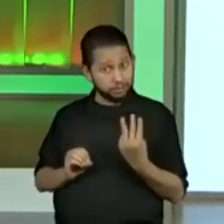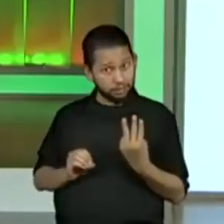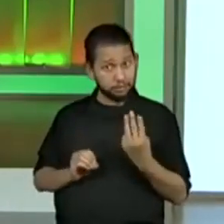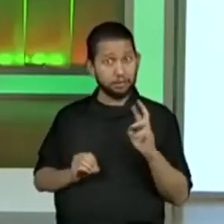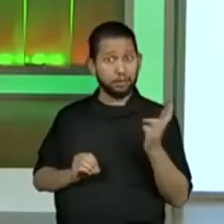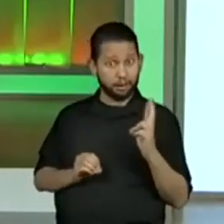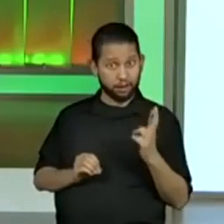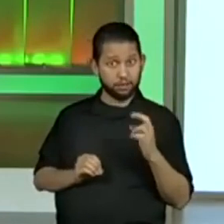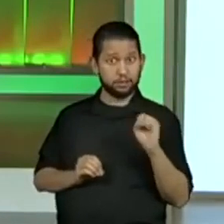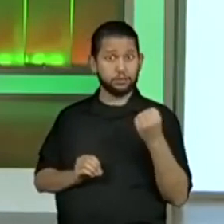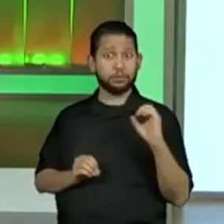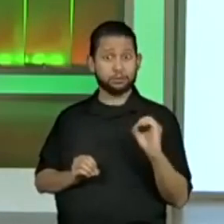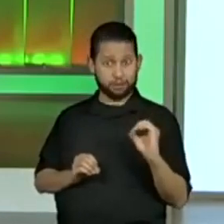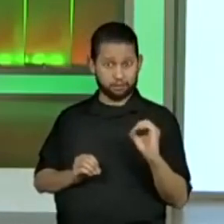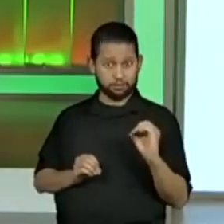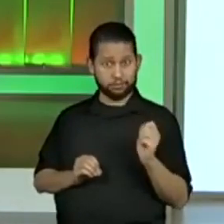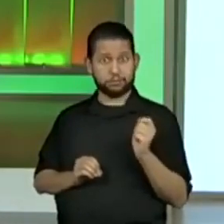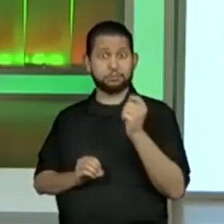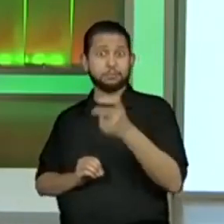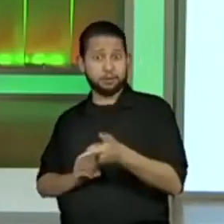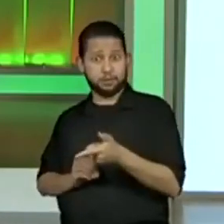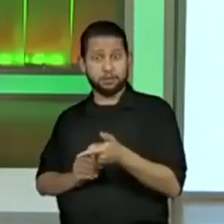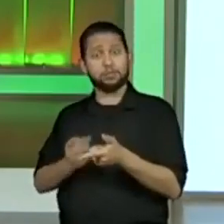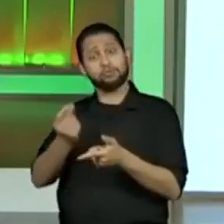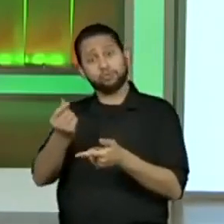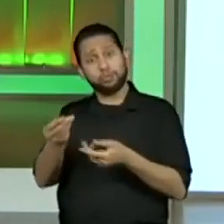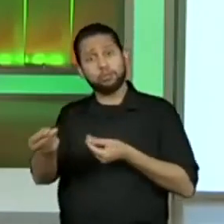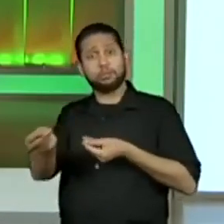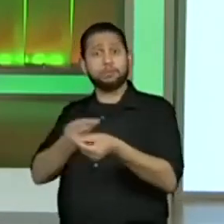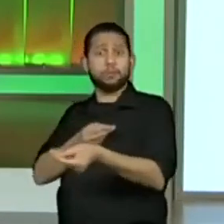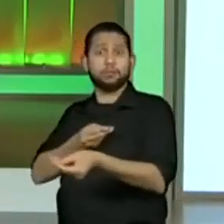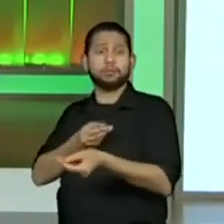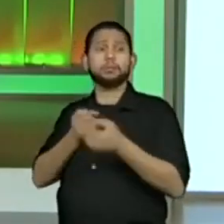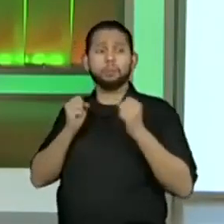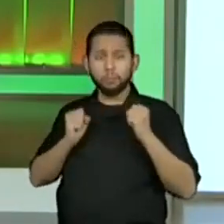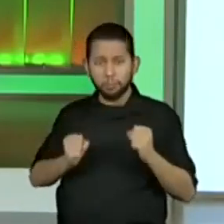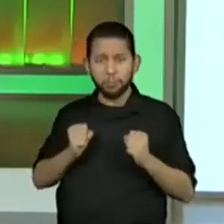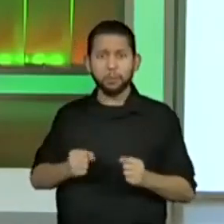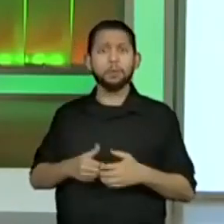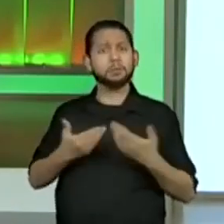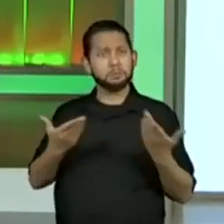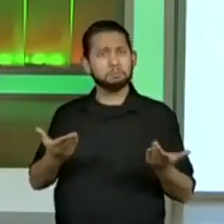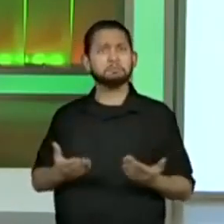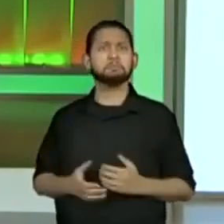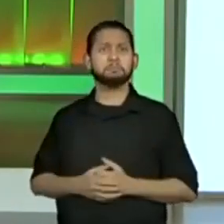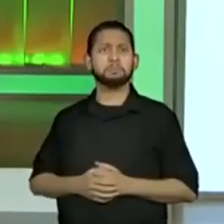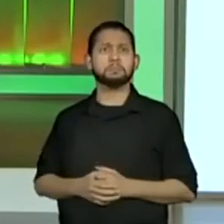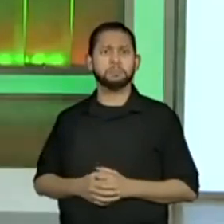a mais. É uma possibilidade. R$,80. Muito bem.